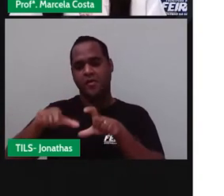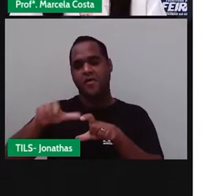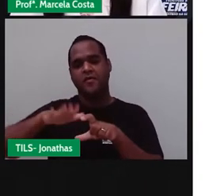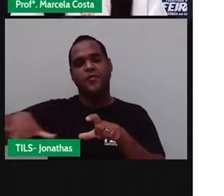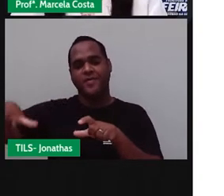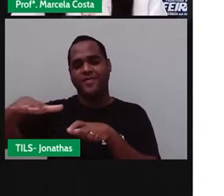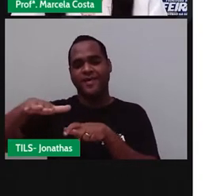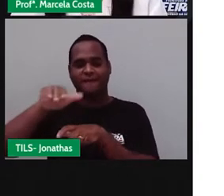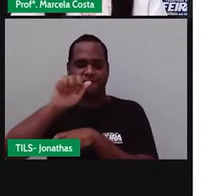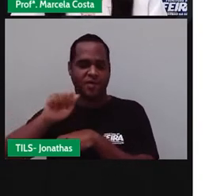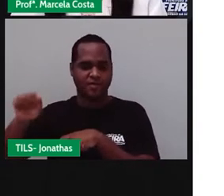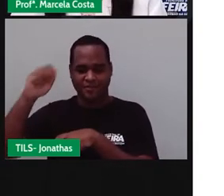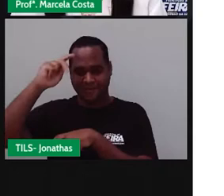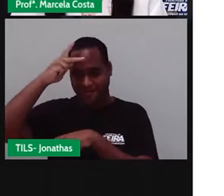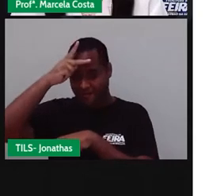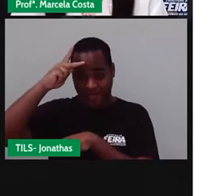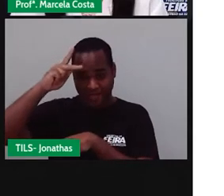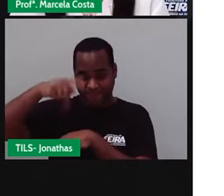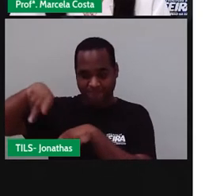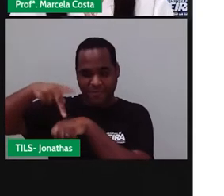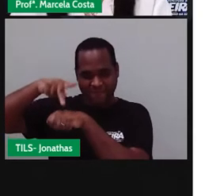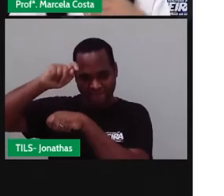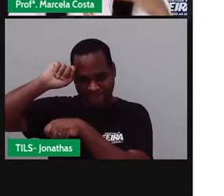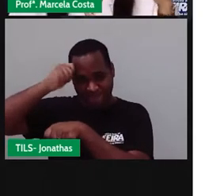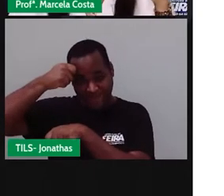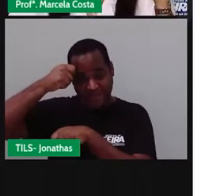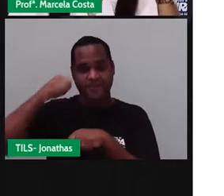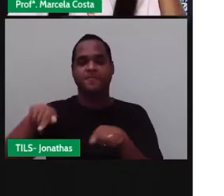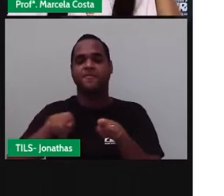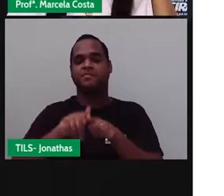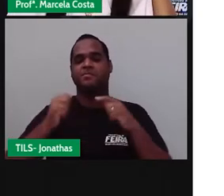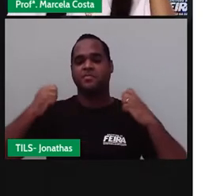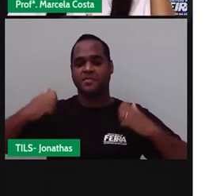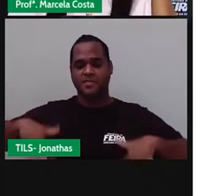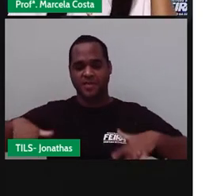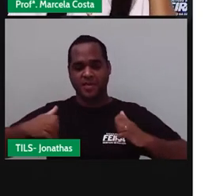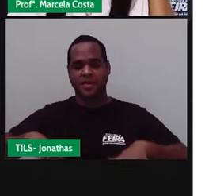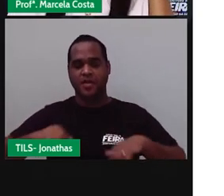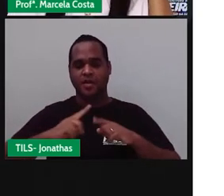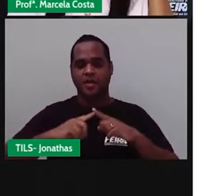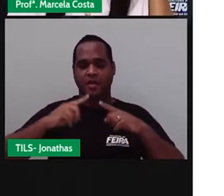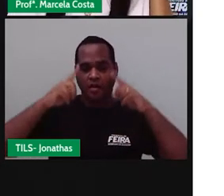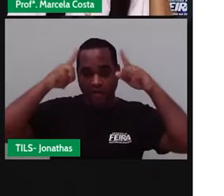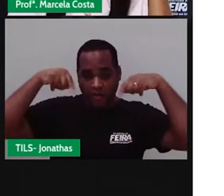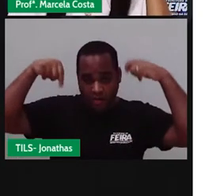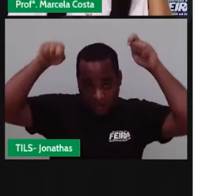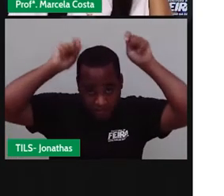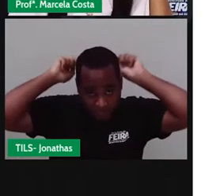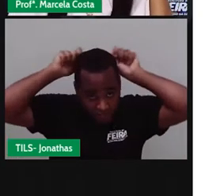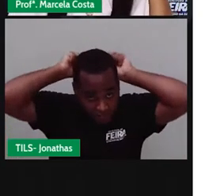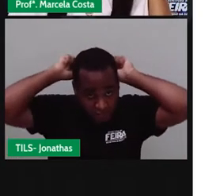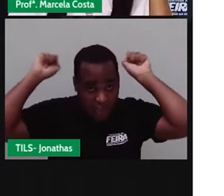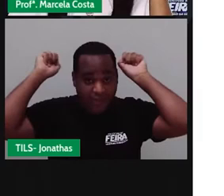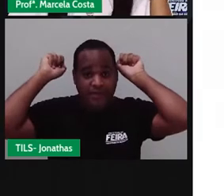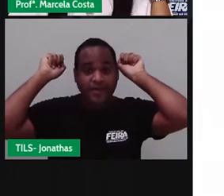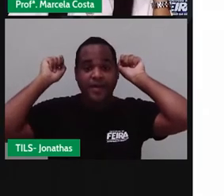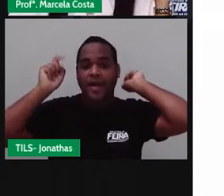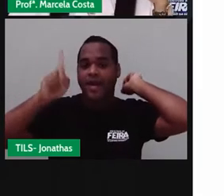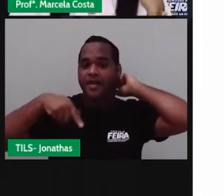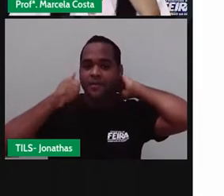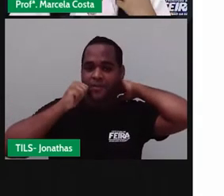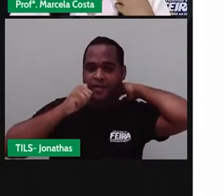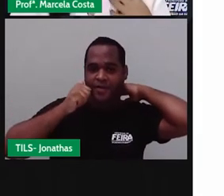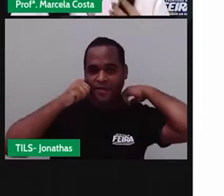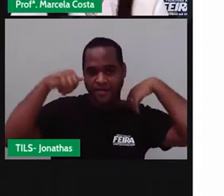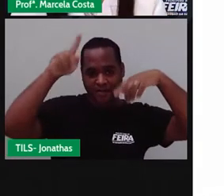África. Olha a vestimenta. Pessoas aqui, ó, com lenço cobrindo a cabeça, né? As mulheres cobrindo a